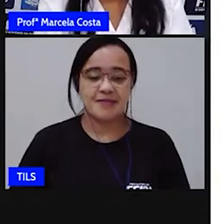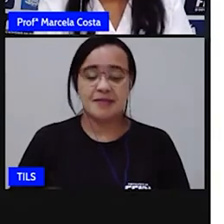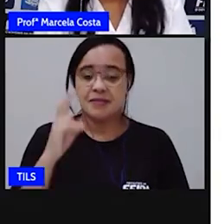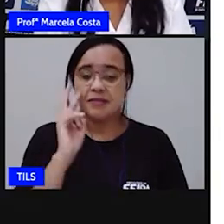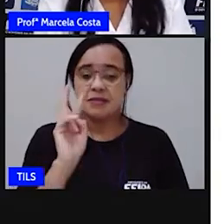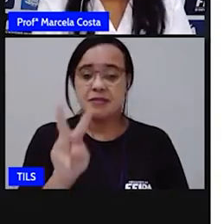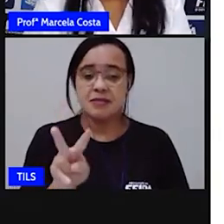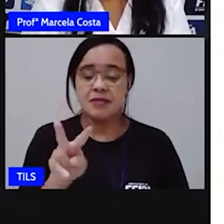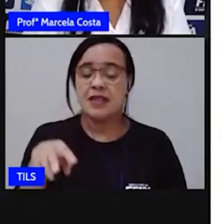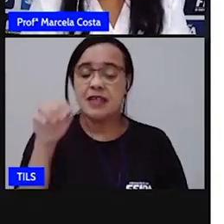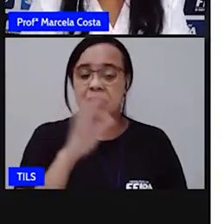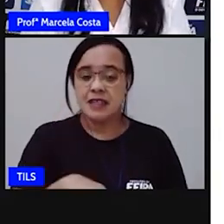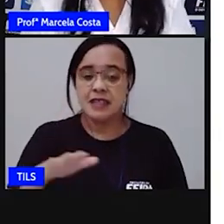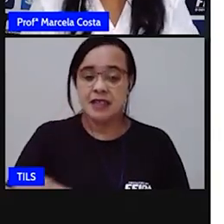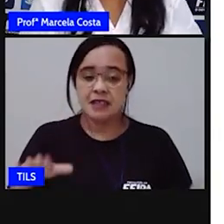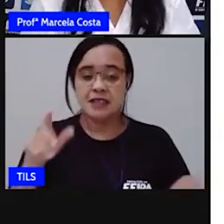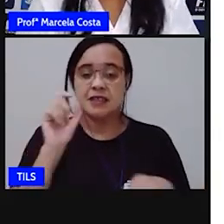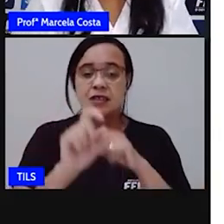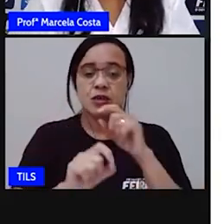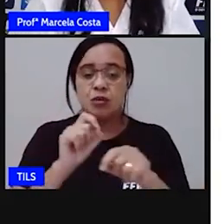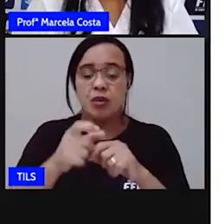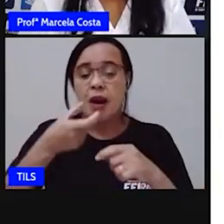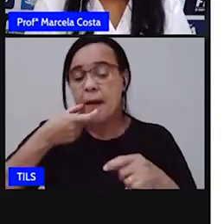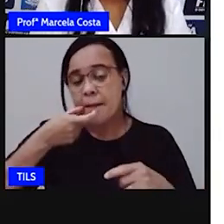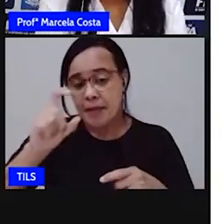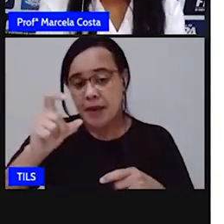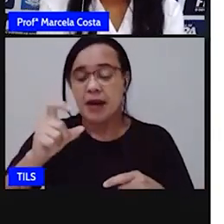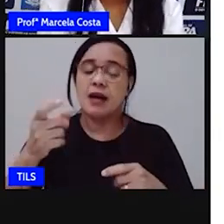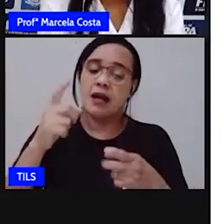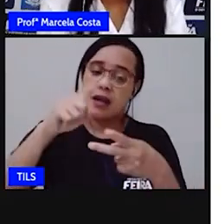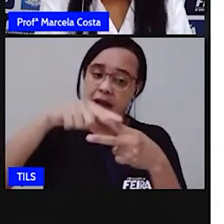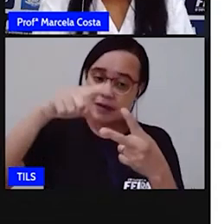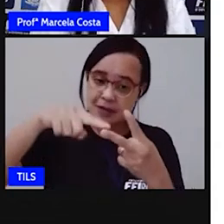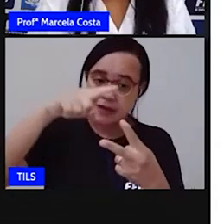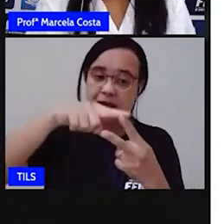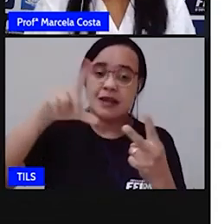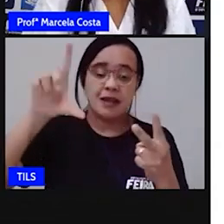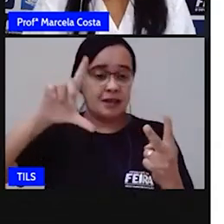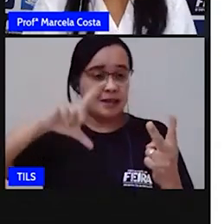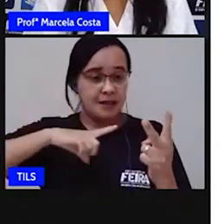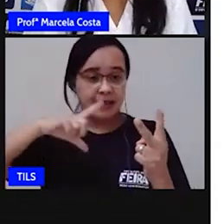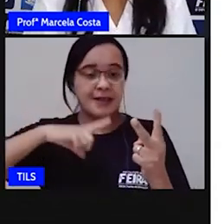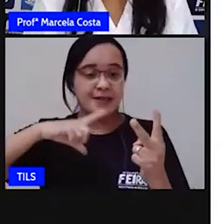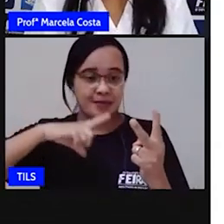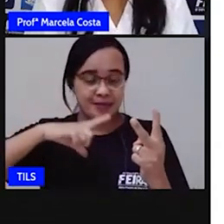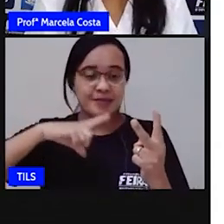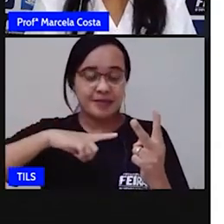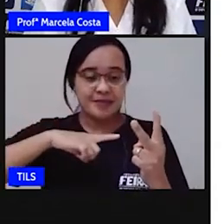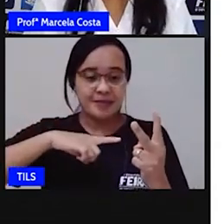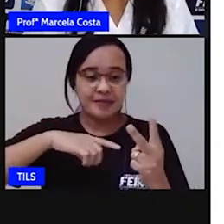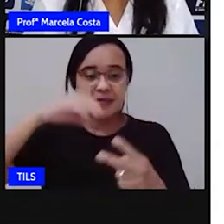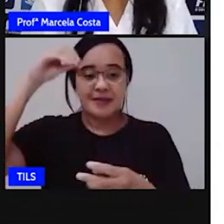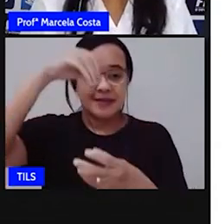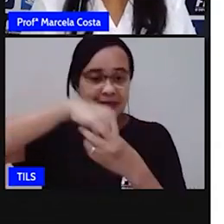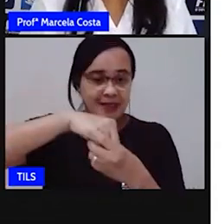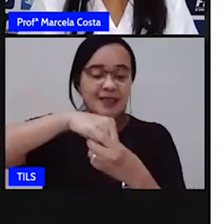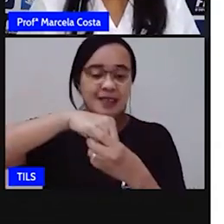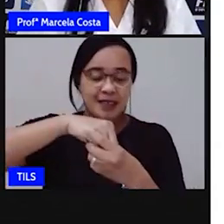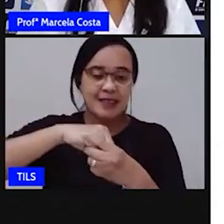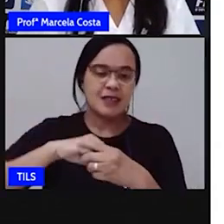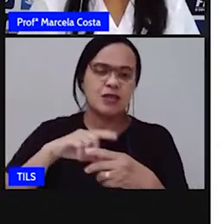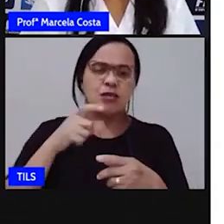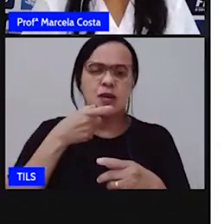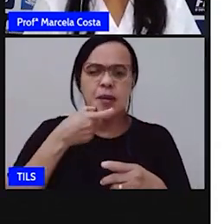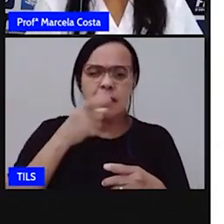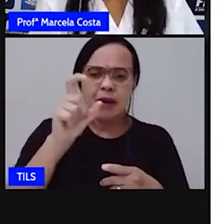Observem, crianças. Que essa palavra tem duas sílabas. E essas sílabas são